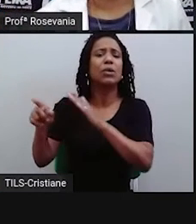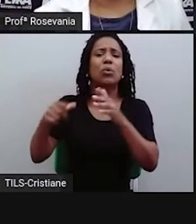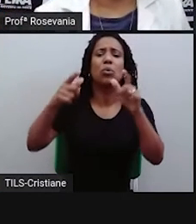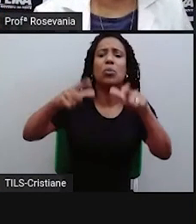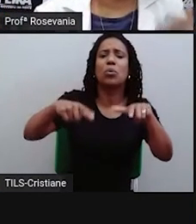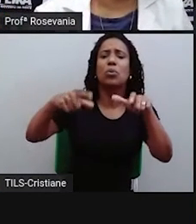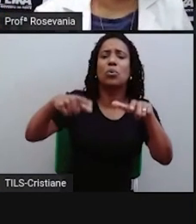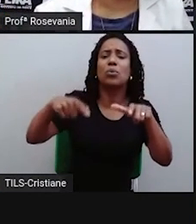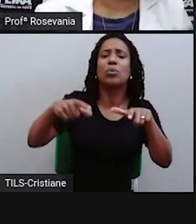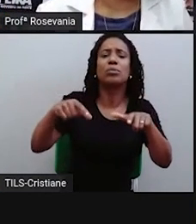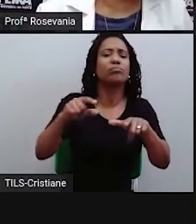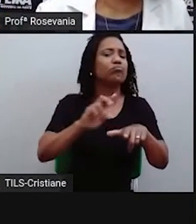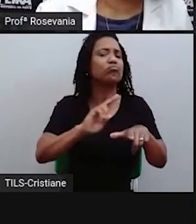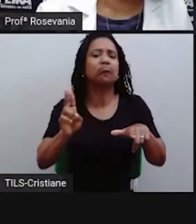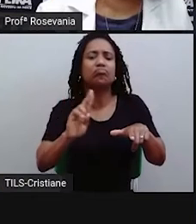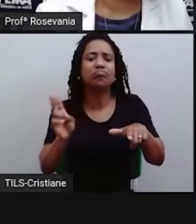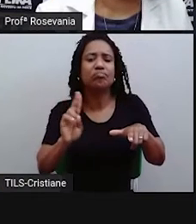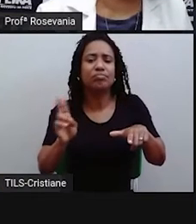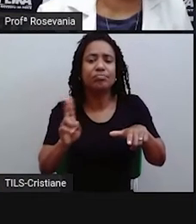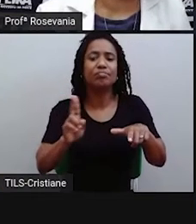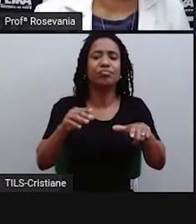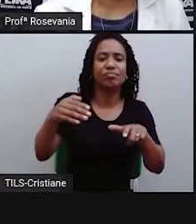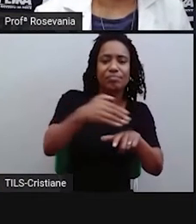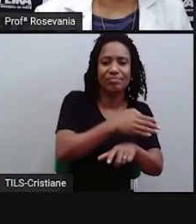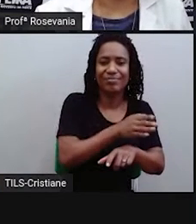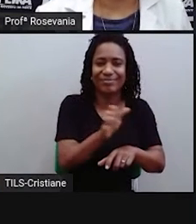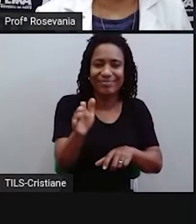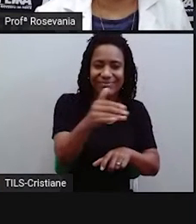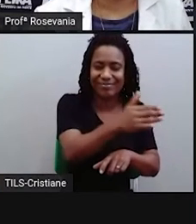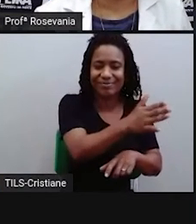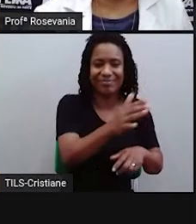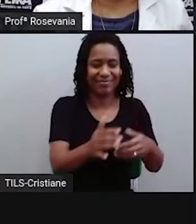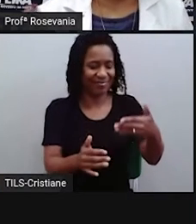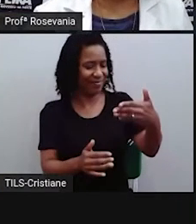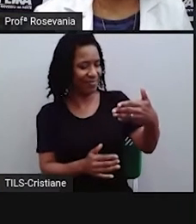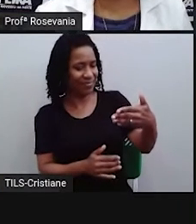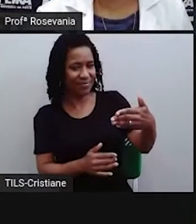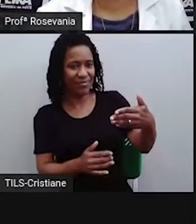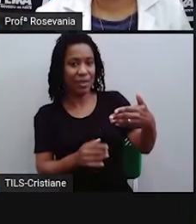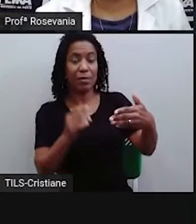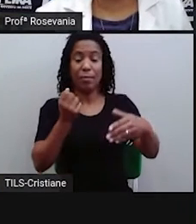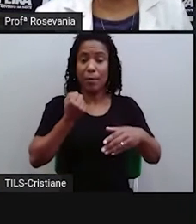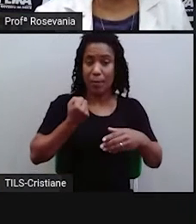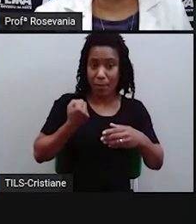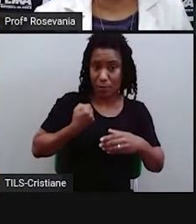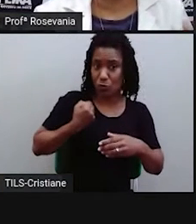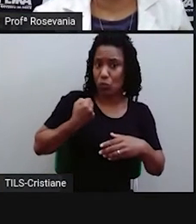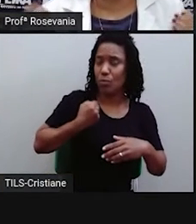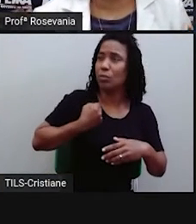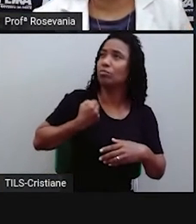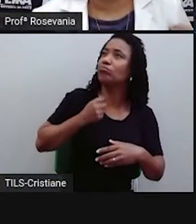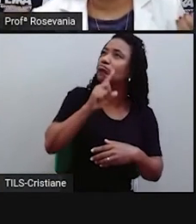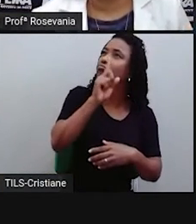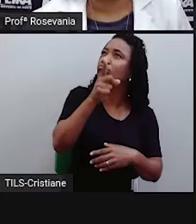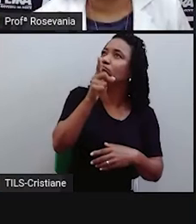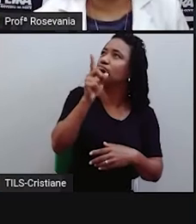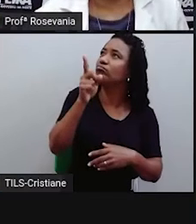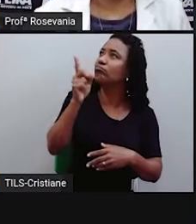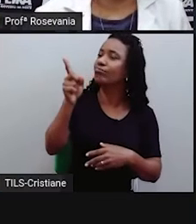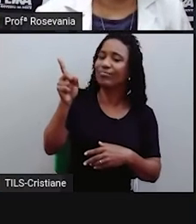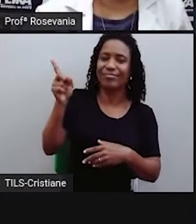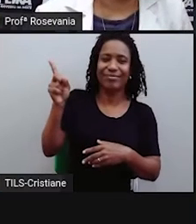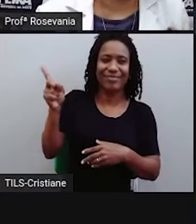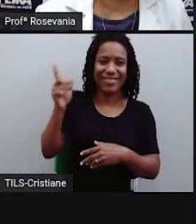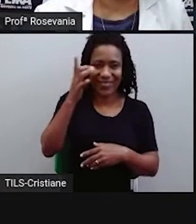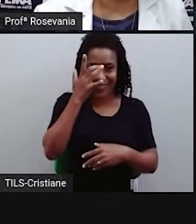ruas, os números, né? A numeração das casas. É fácil. Na cidade, de certa forma, é fácil.